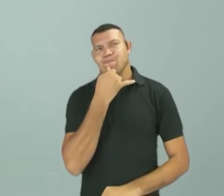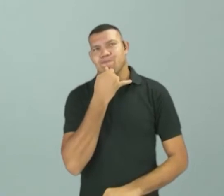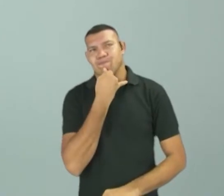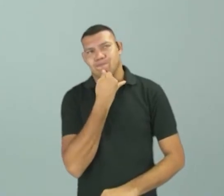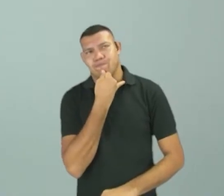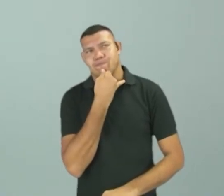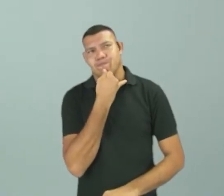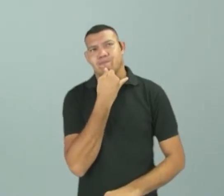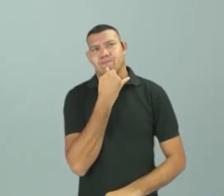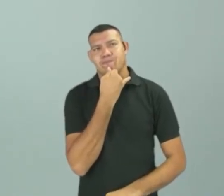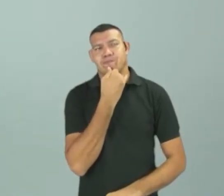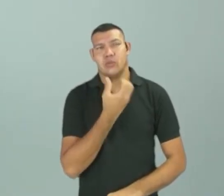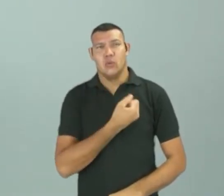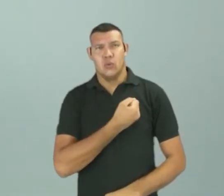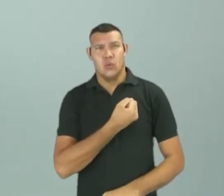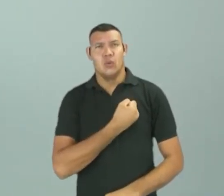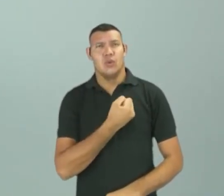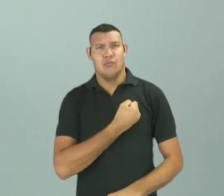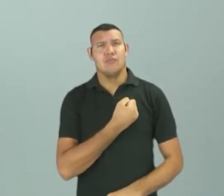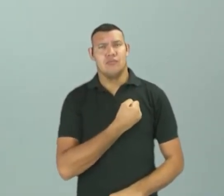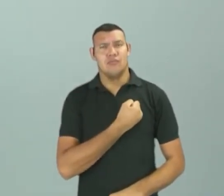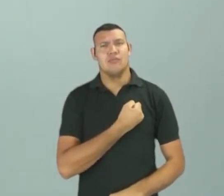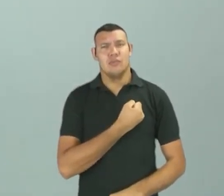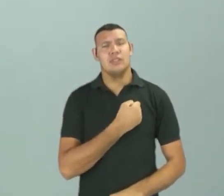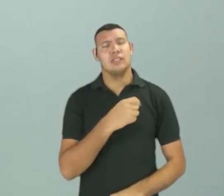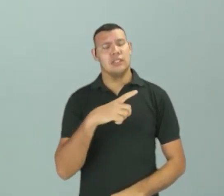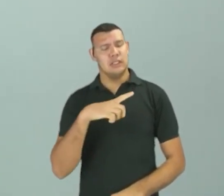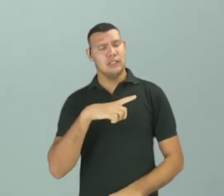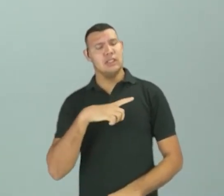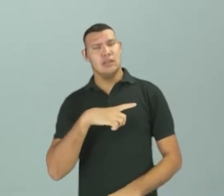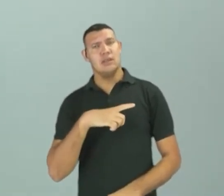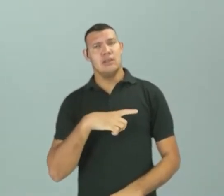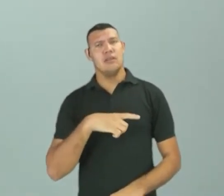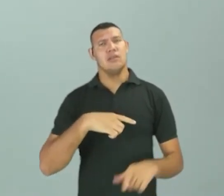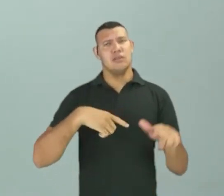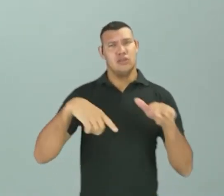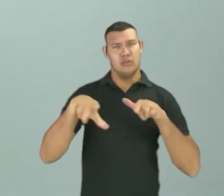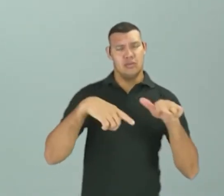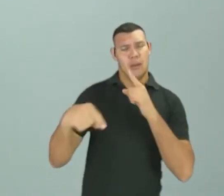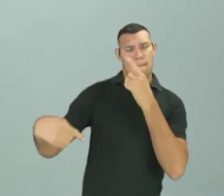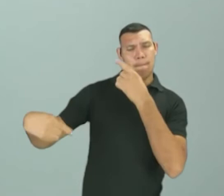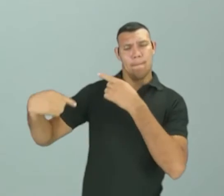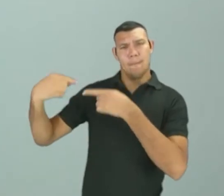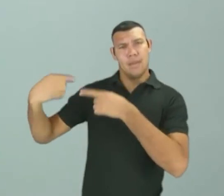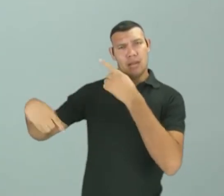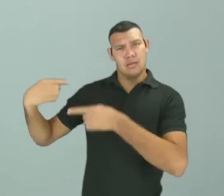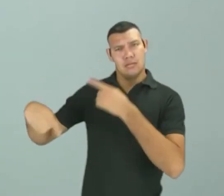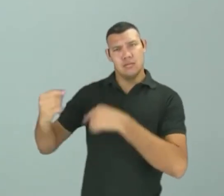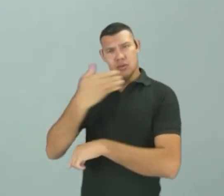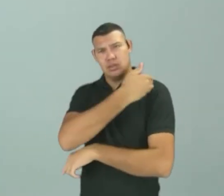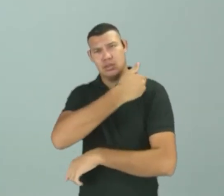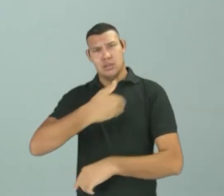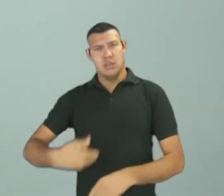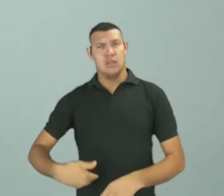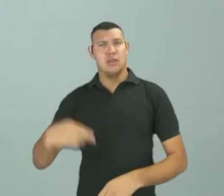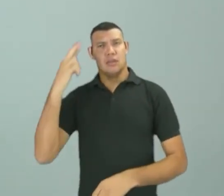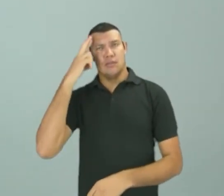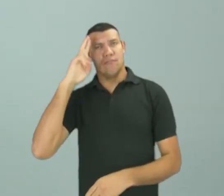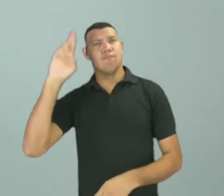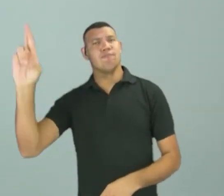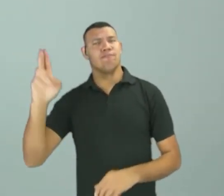o número de pessoas ainda ocupando esses cargos tão importantes, cargos políticos, cargos públicos, cargos gerenciais,